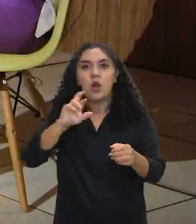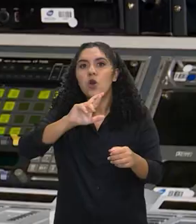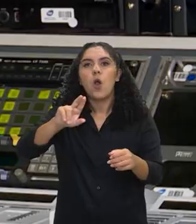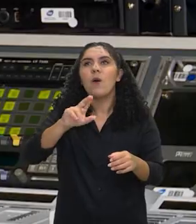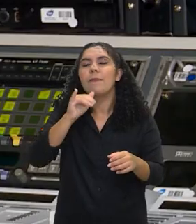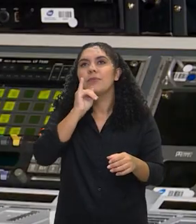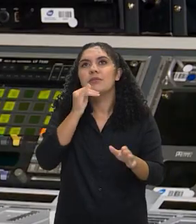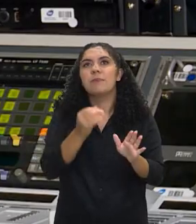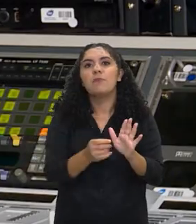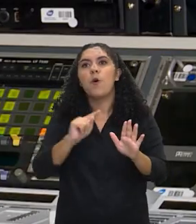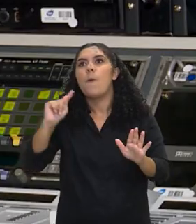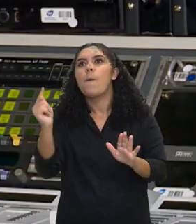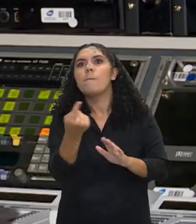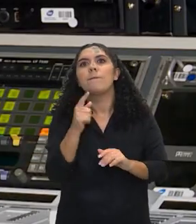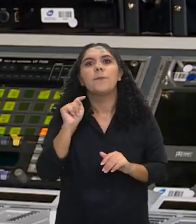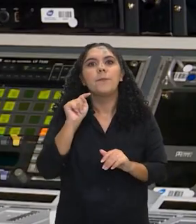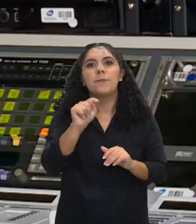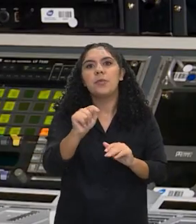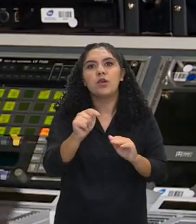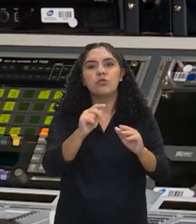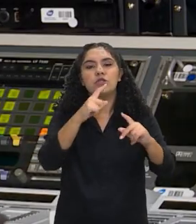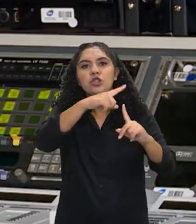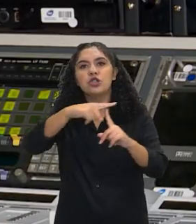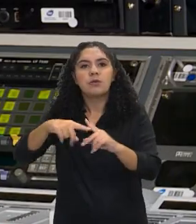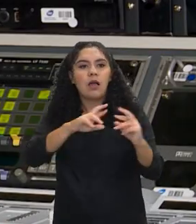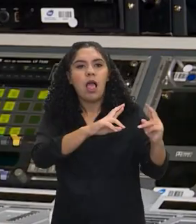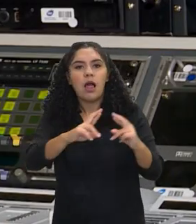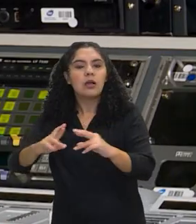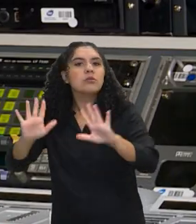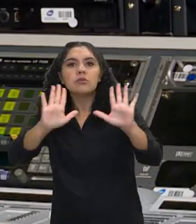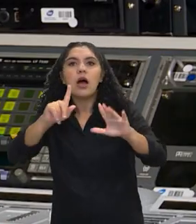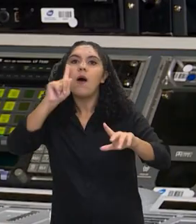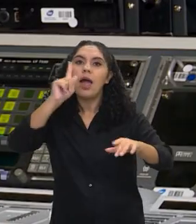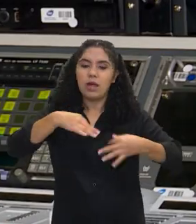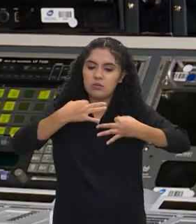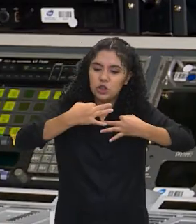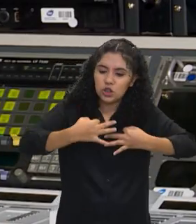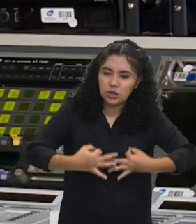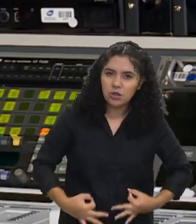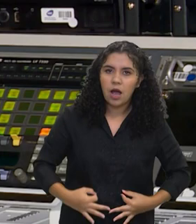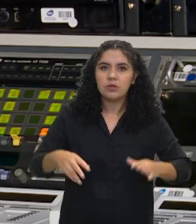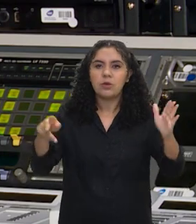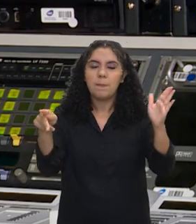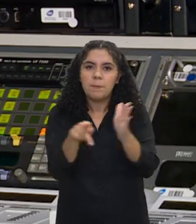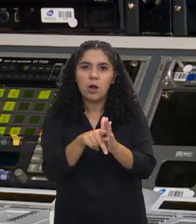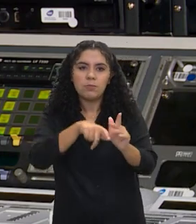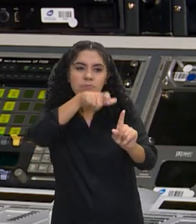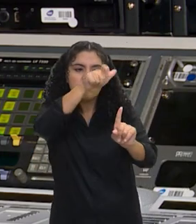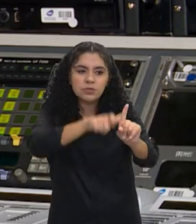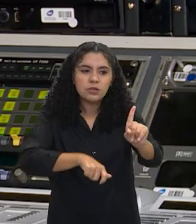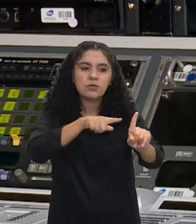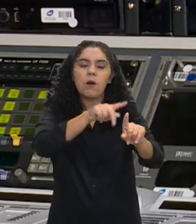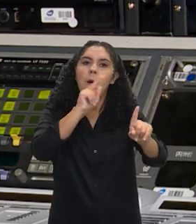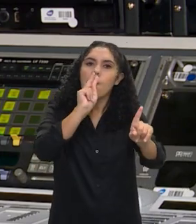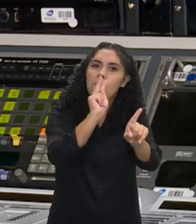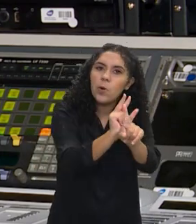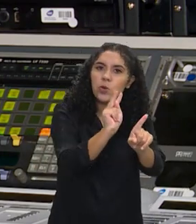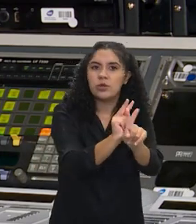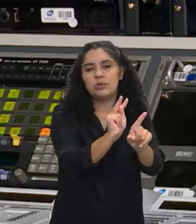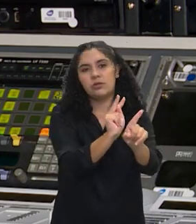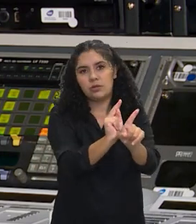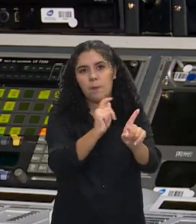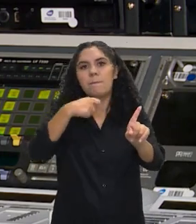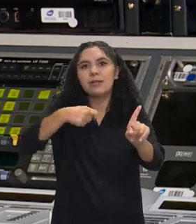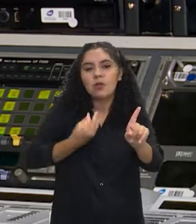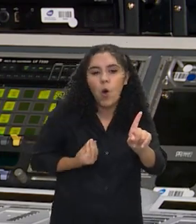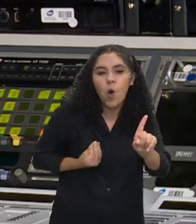privadas, se trata de uma ofensa, de uma violação a direito da dignidade da pessoa humana e da proteção que a gente precisa